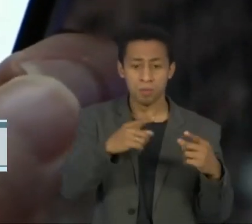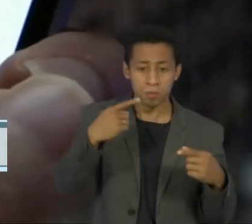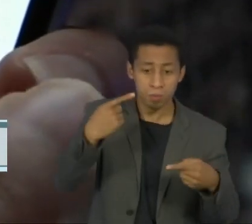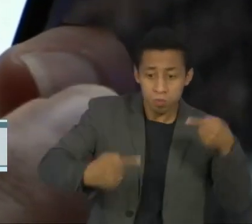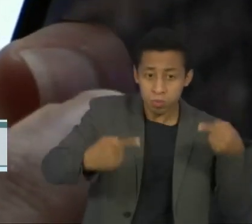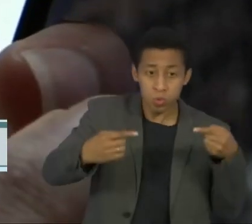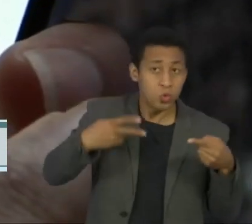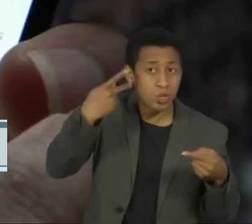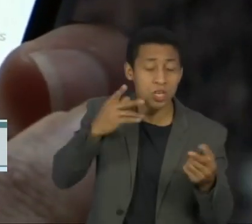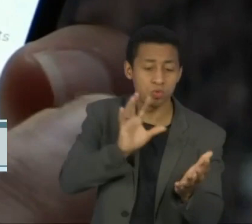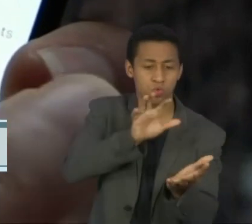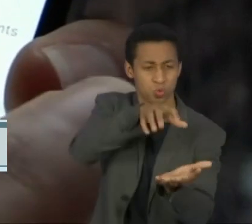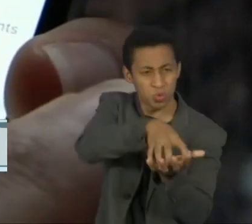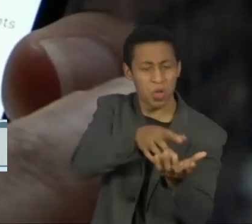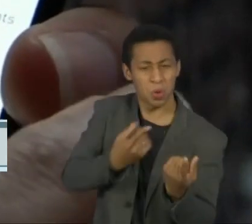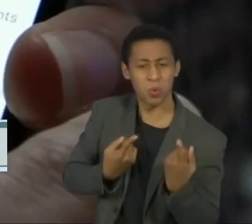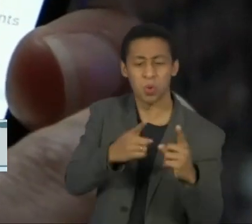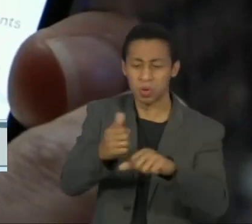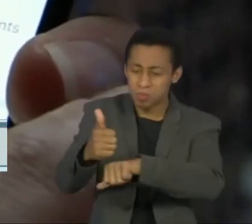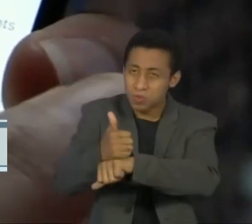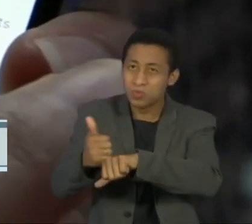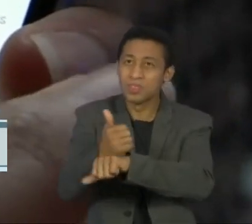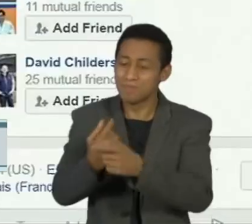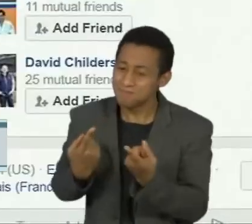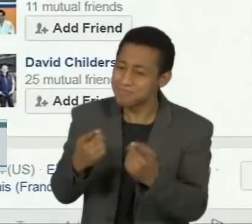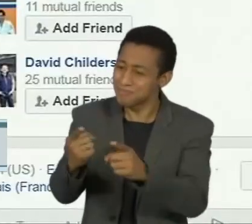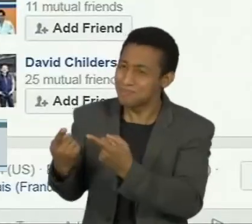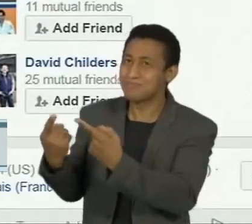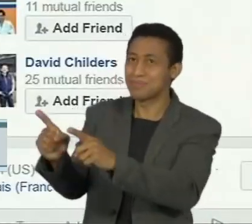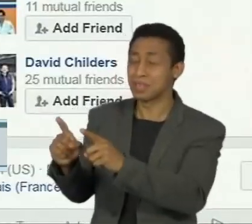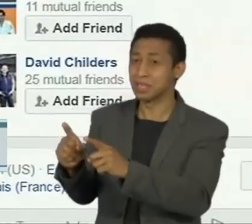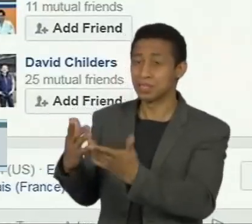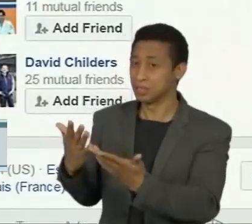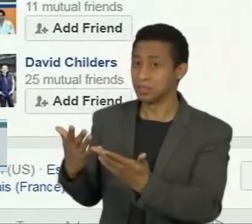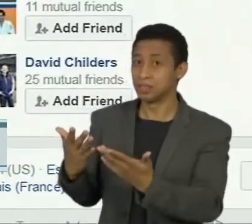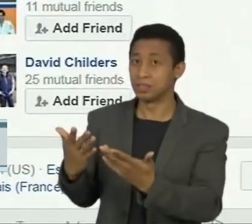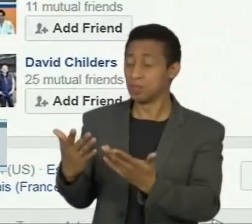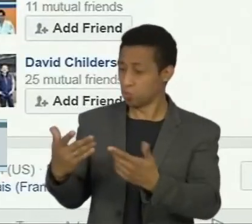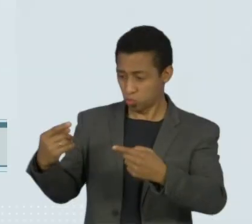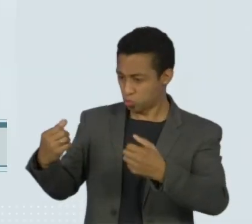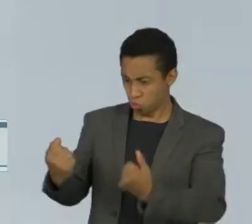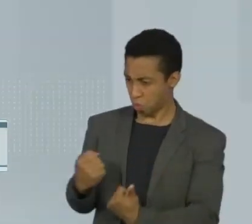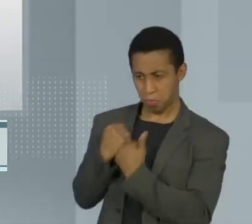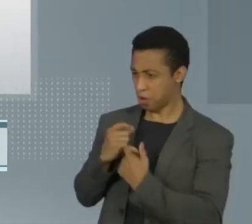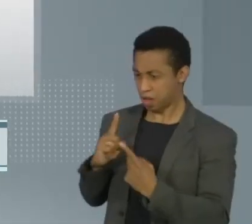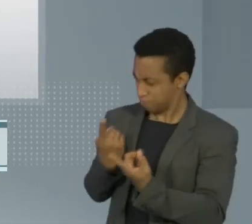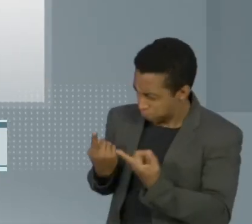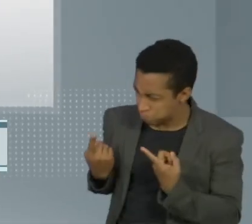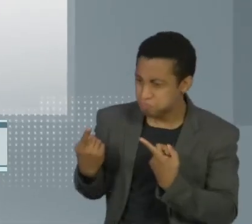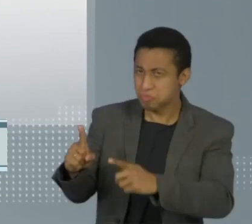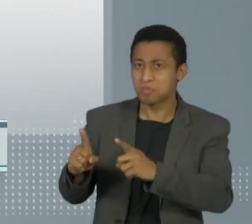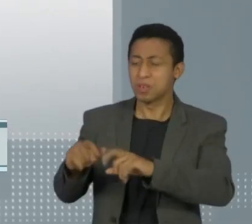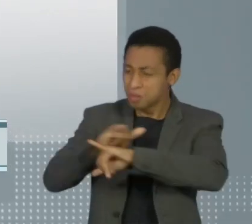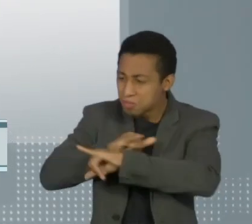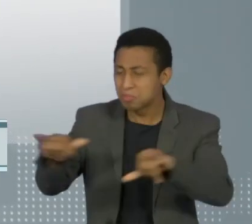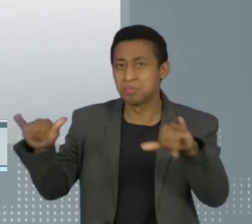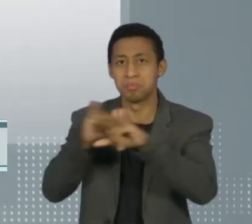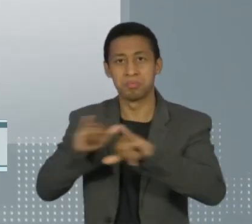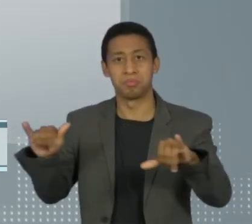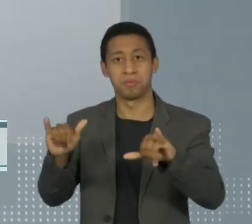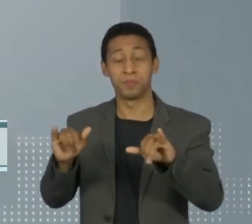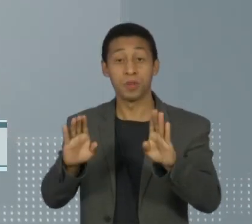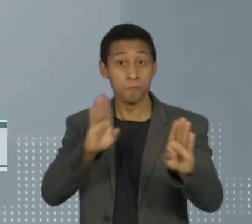profissionais da imprensa, ex-aliados e qualquer um que mostrasse desconforto com o atual governo. Segundo o Facebook, as investigações